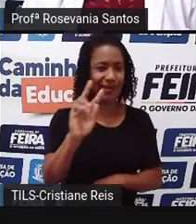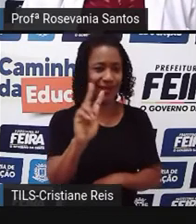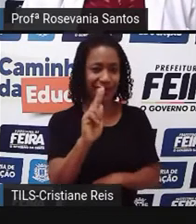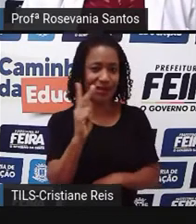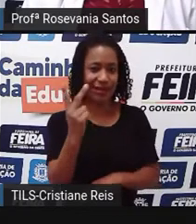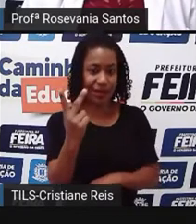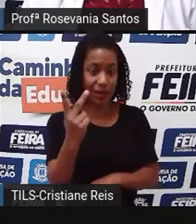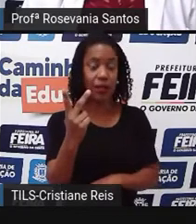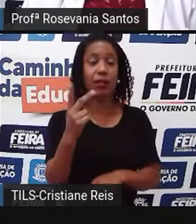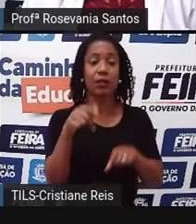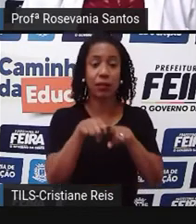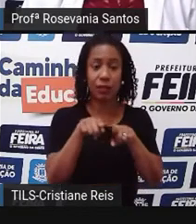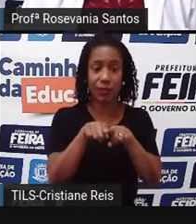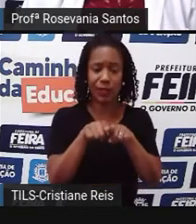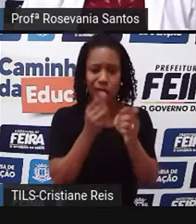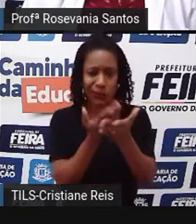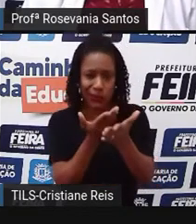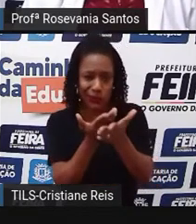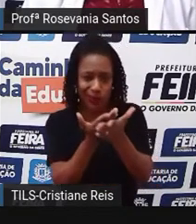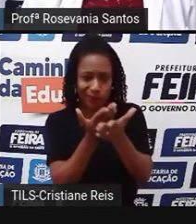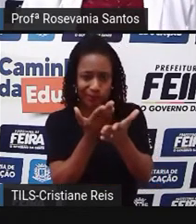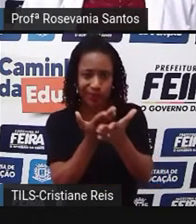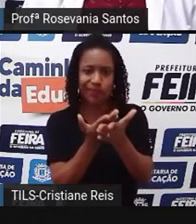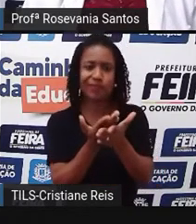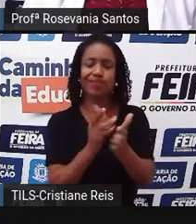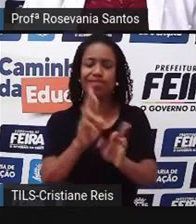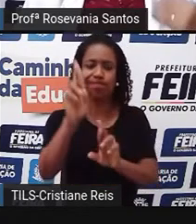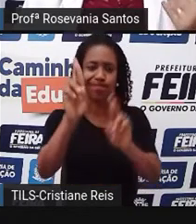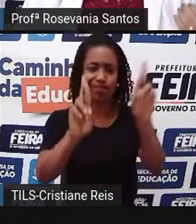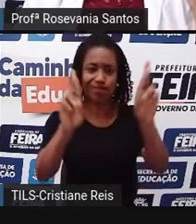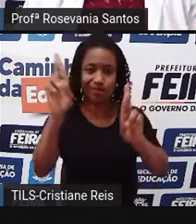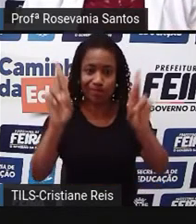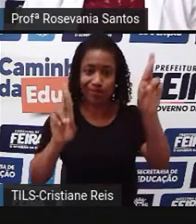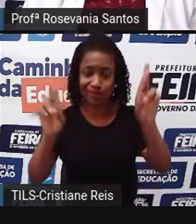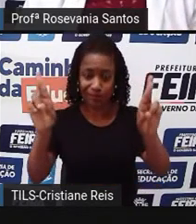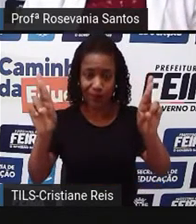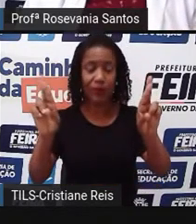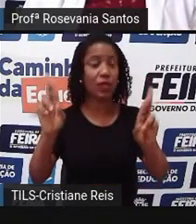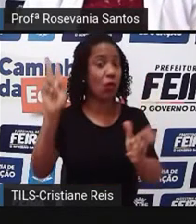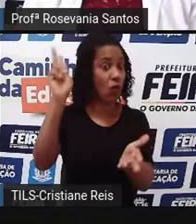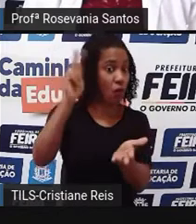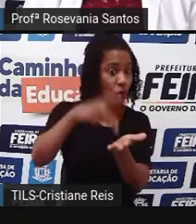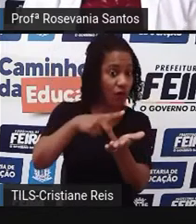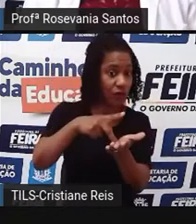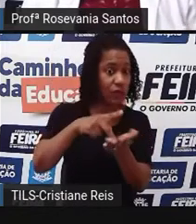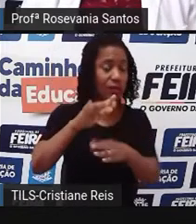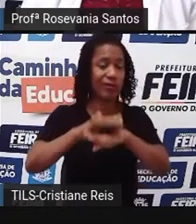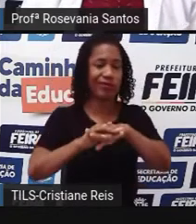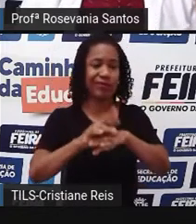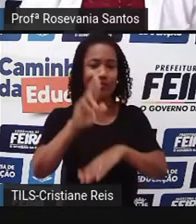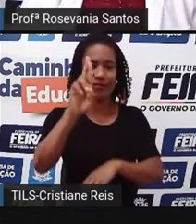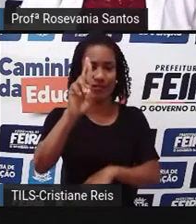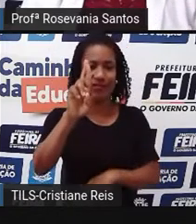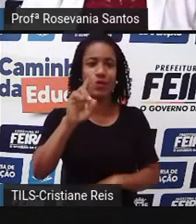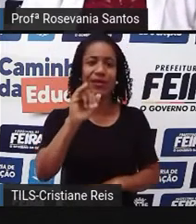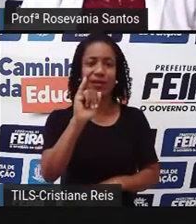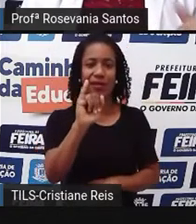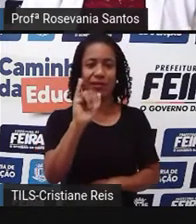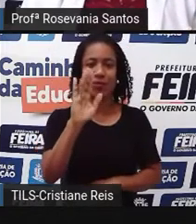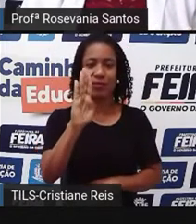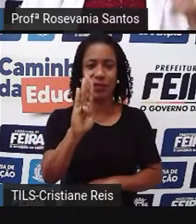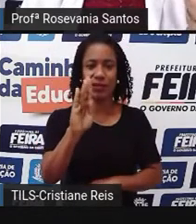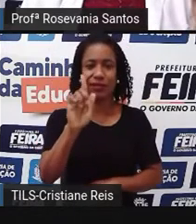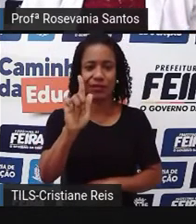Características aí, é estudado estatisticamente e quem faz oficialmente esse estudo é o IBGE. Não tô aqui